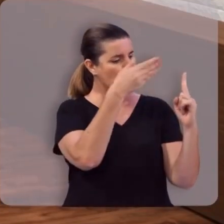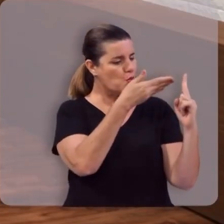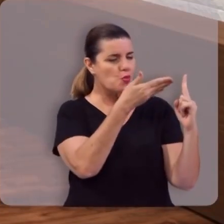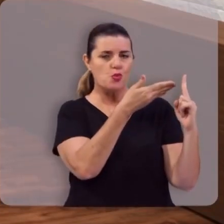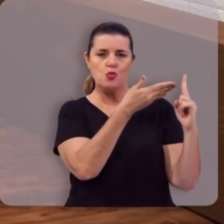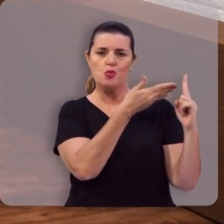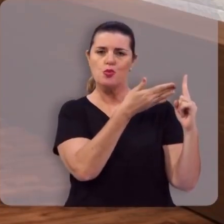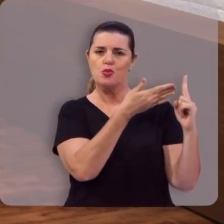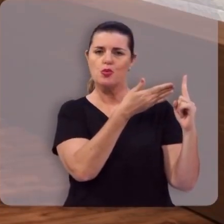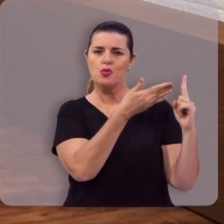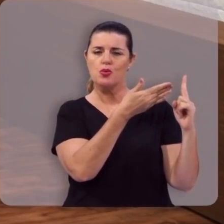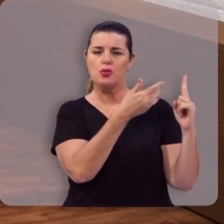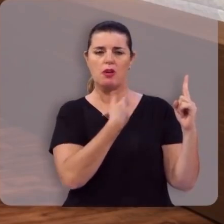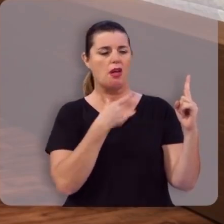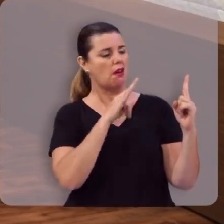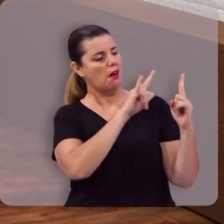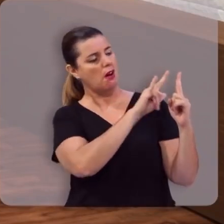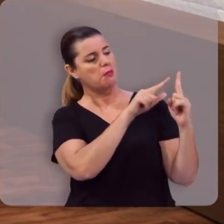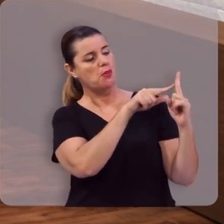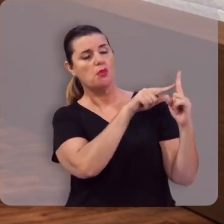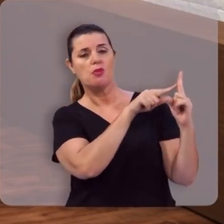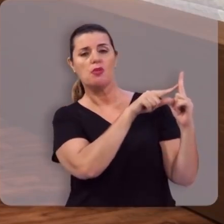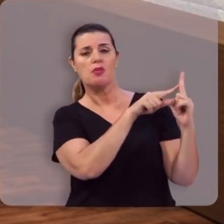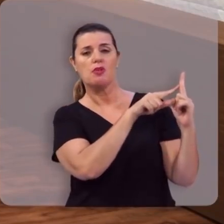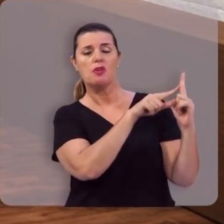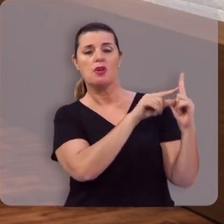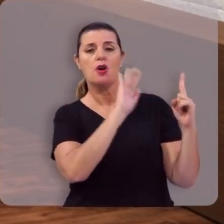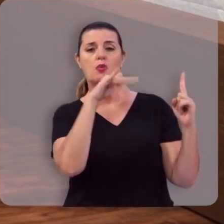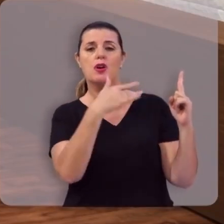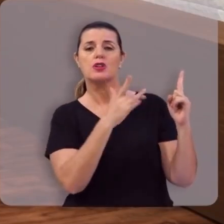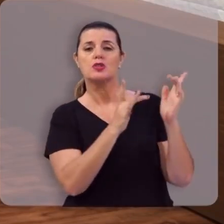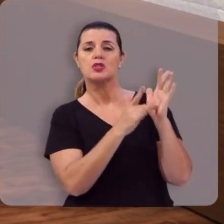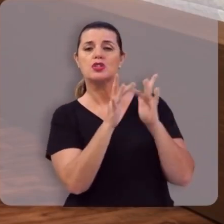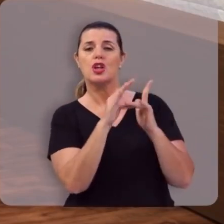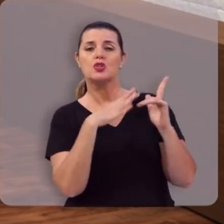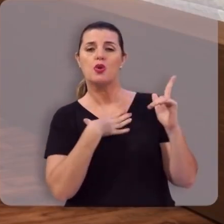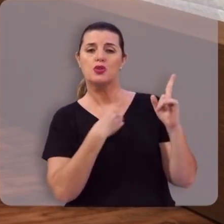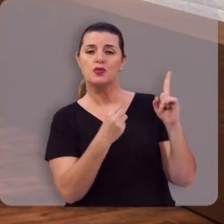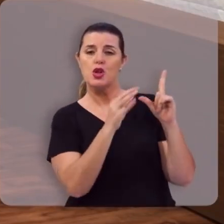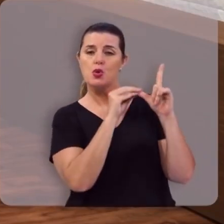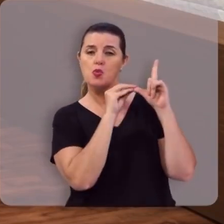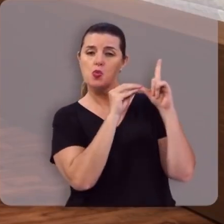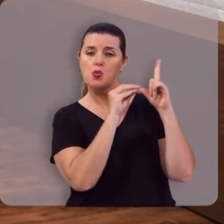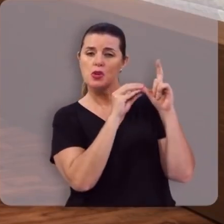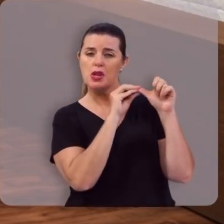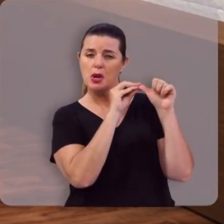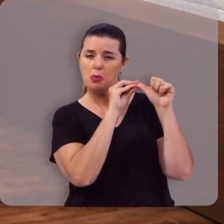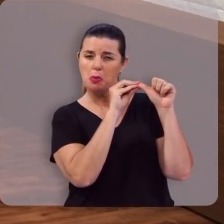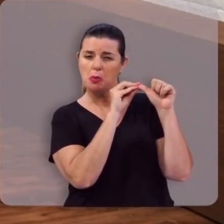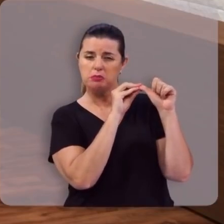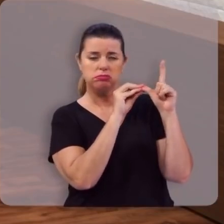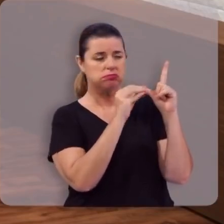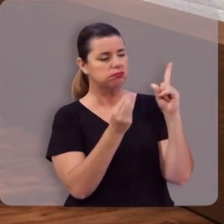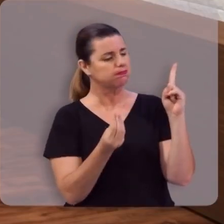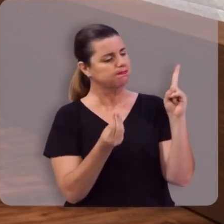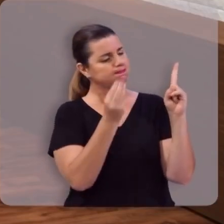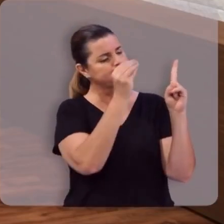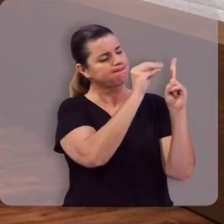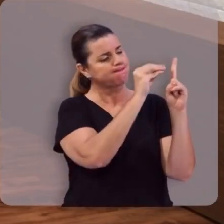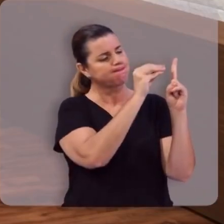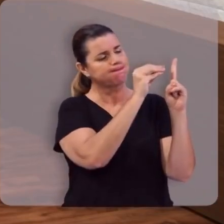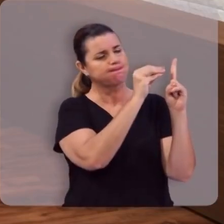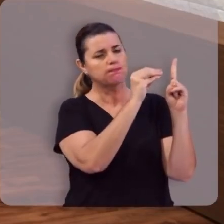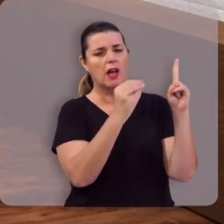Calvário, eu te amo quando Jesus o seu filho unigênito foi